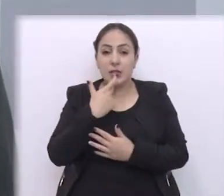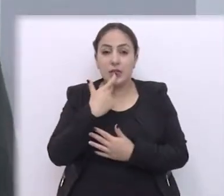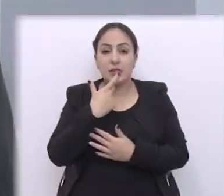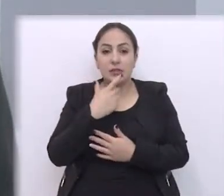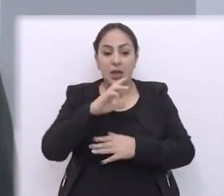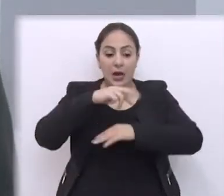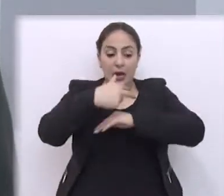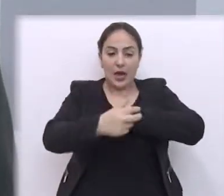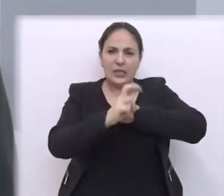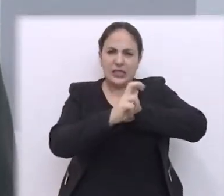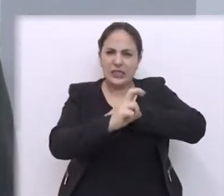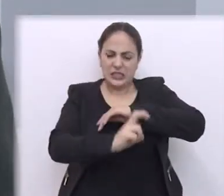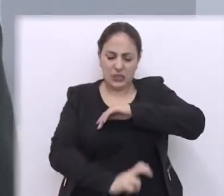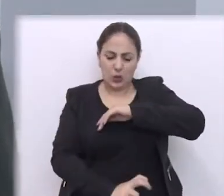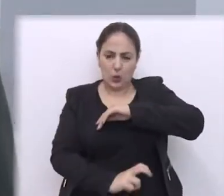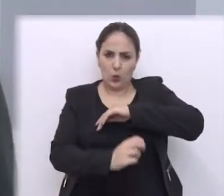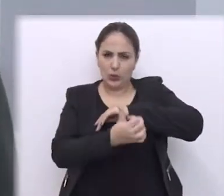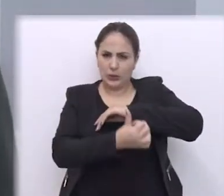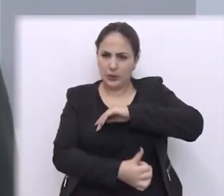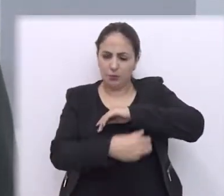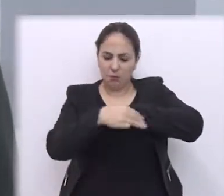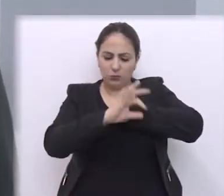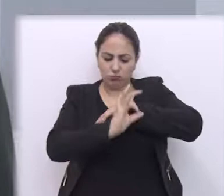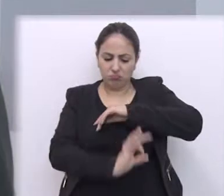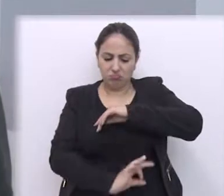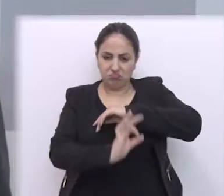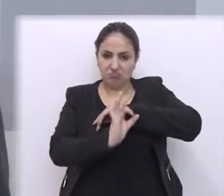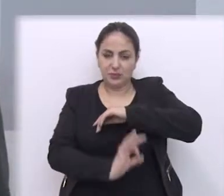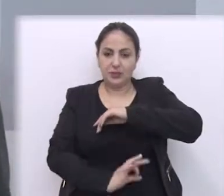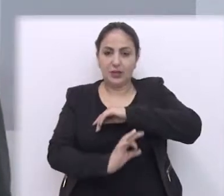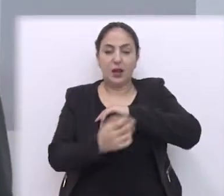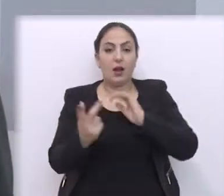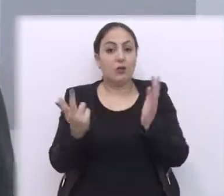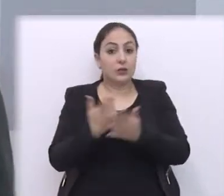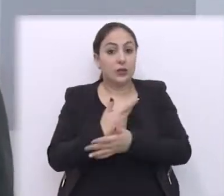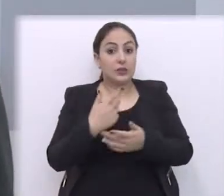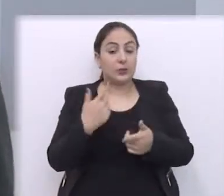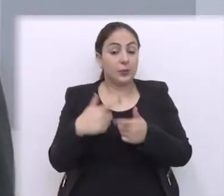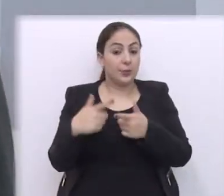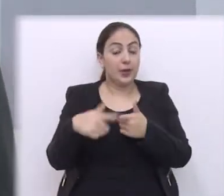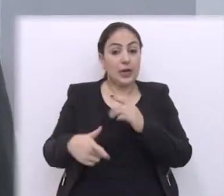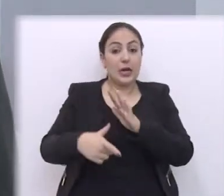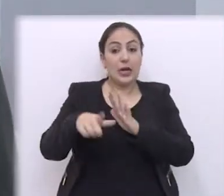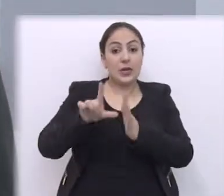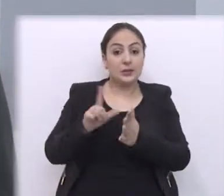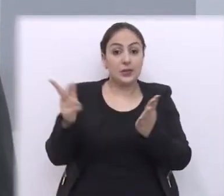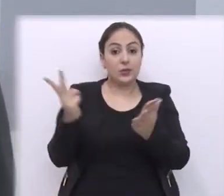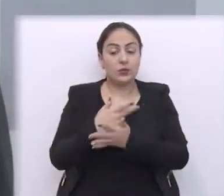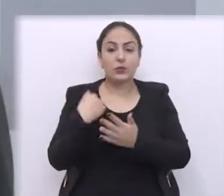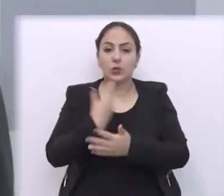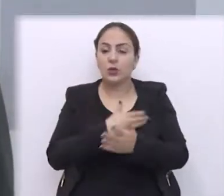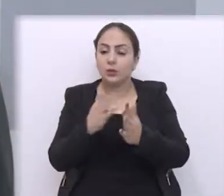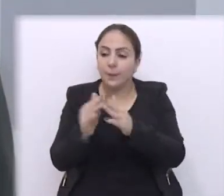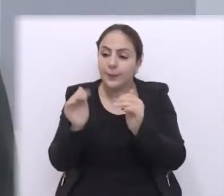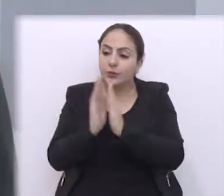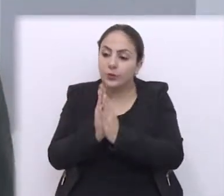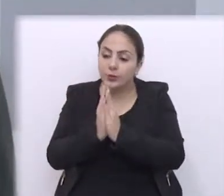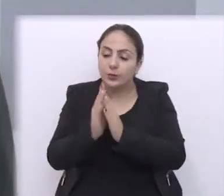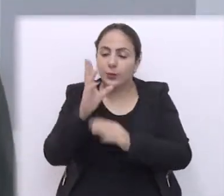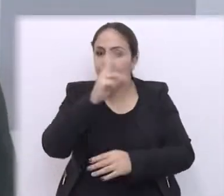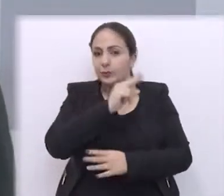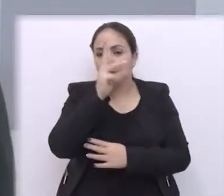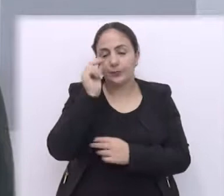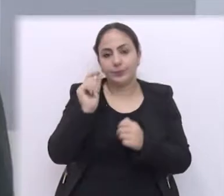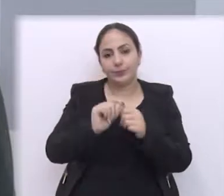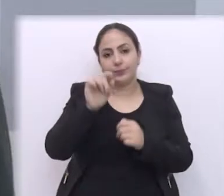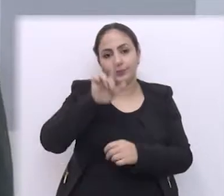cai daquela altura ali de 5, 6 metros, com certeza é uma fatalidade que vai acontecer. Então, antes que o pior aconteça, a gente está pedindo para